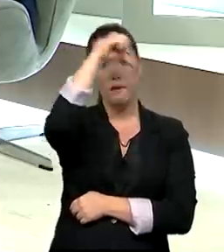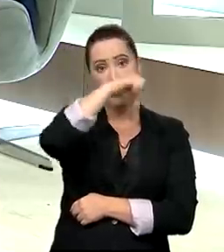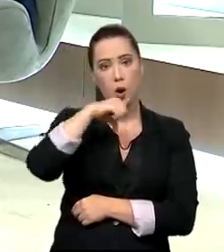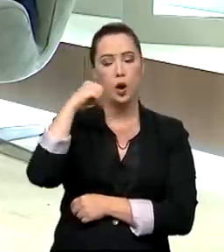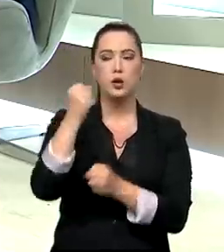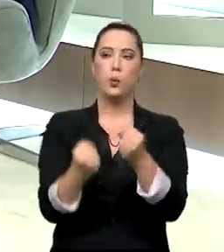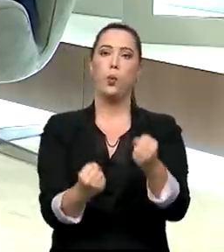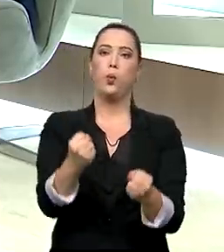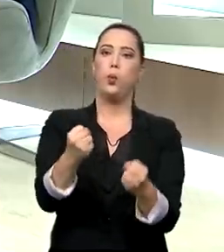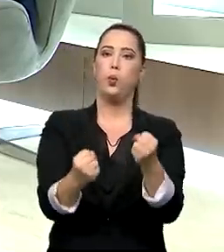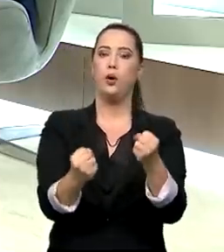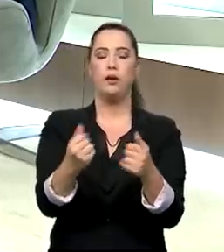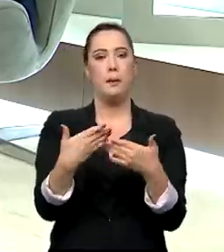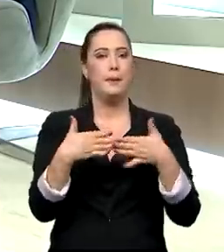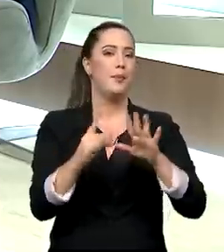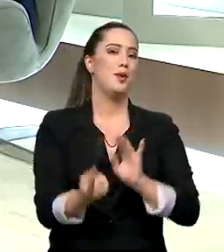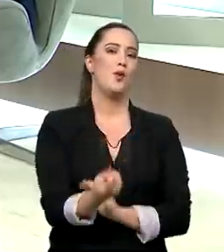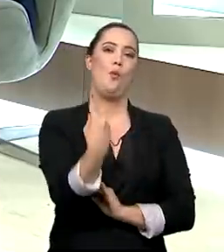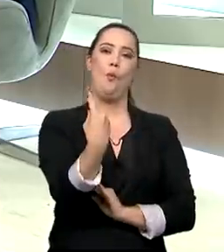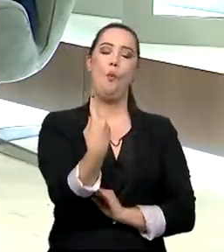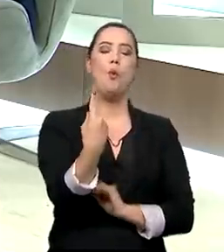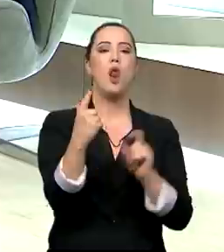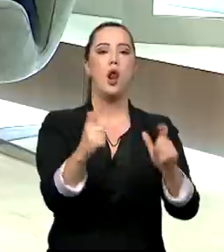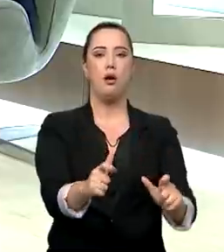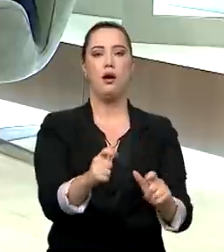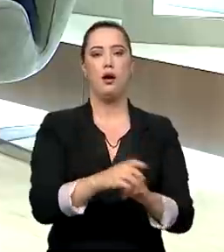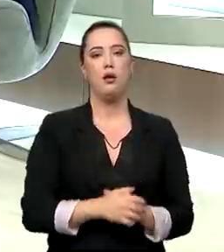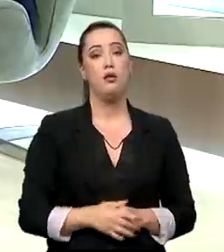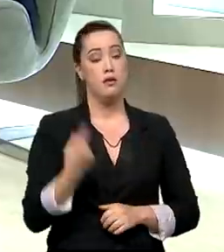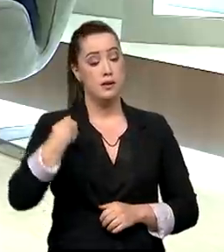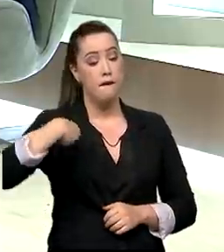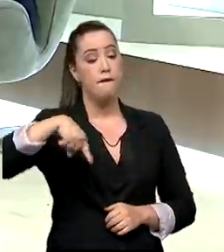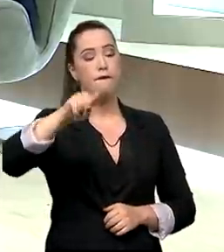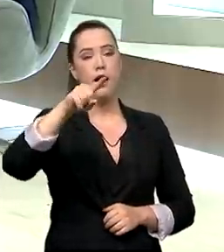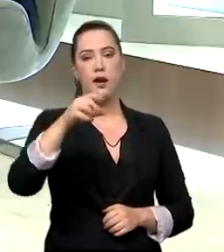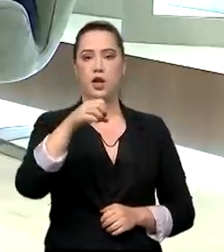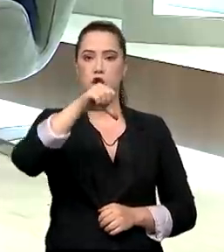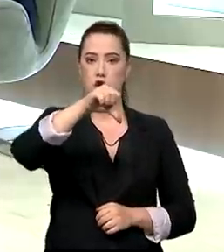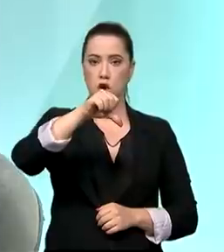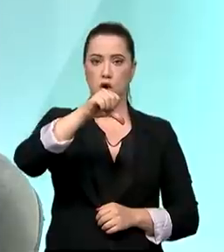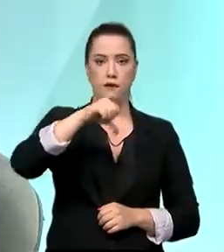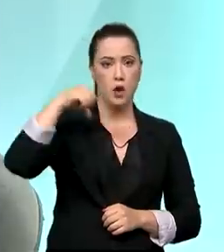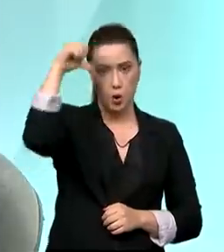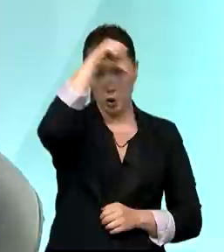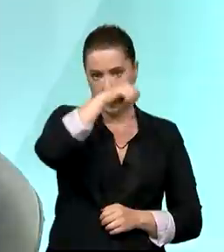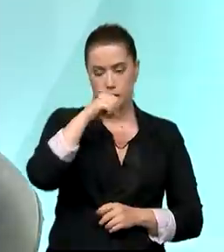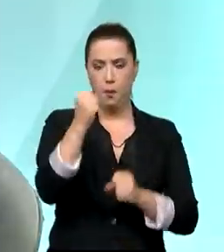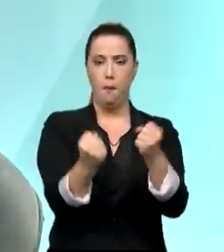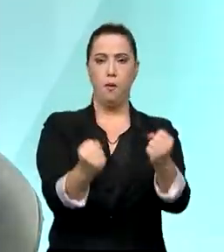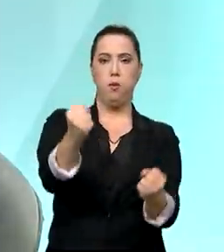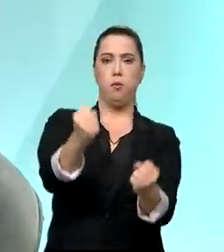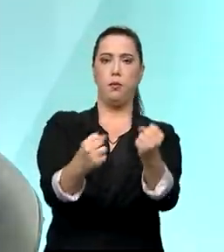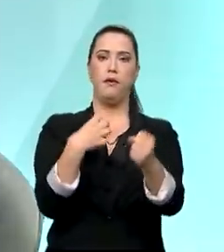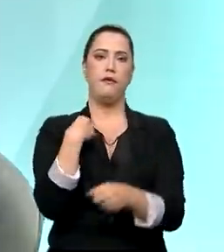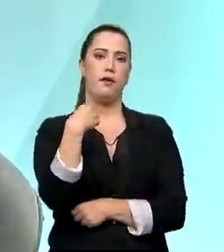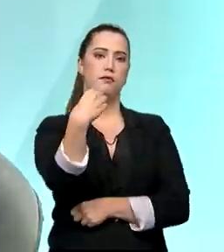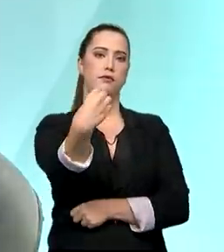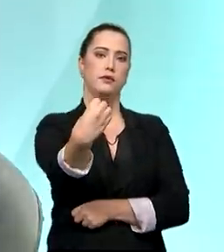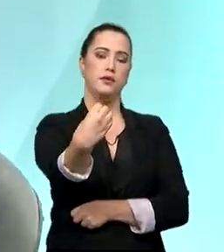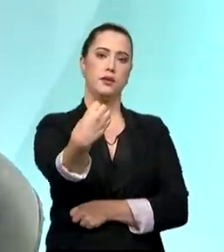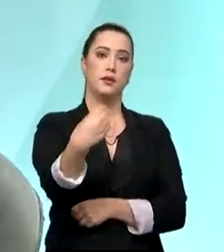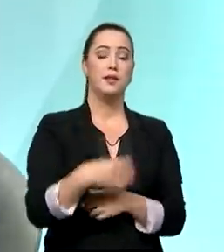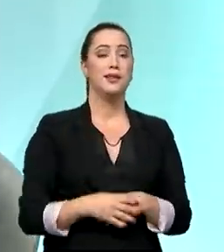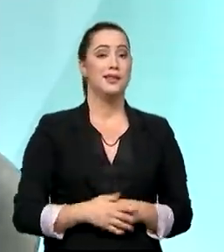uma agência. Agora, quando você anda essas 9 horas de carro no interior do Maranhão, esta pergunta não é realizada.